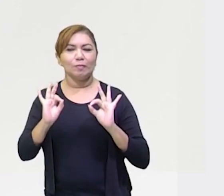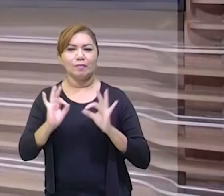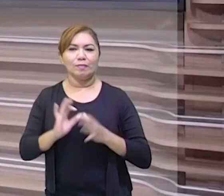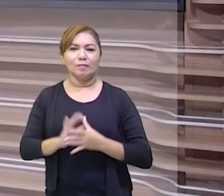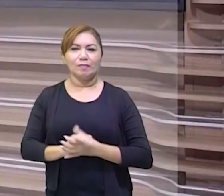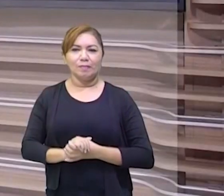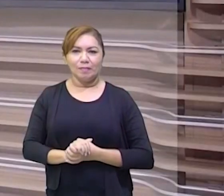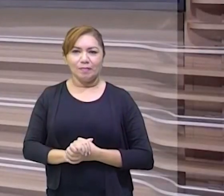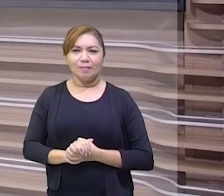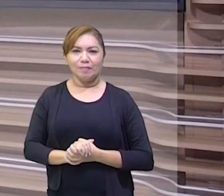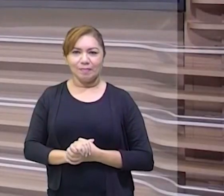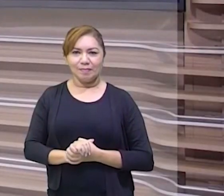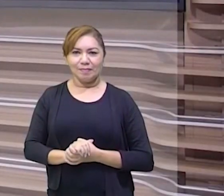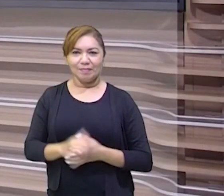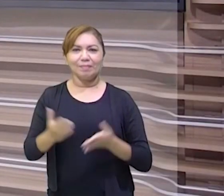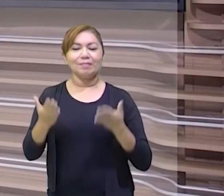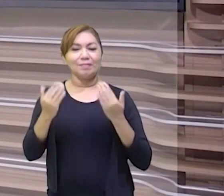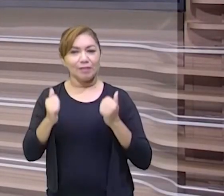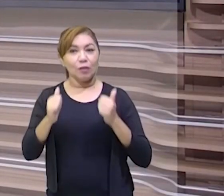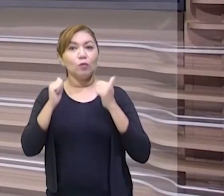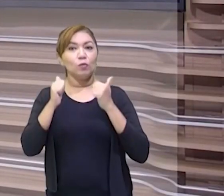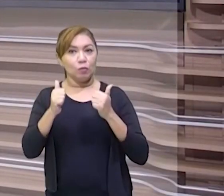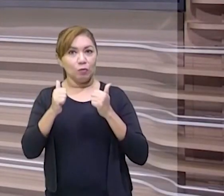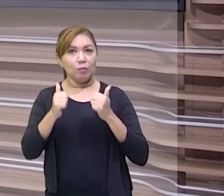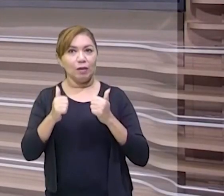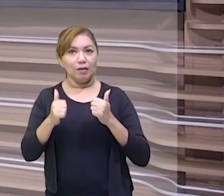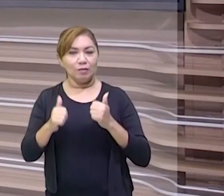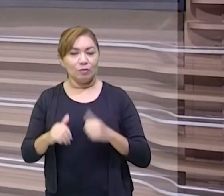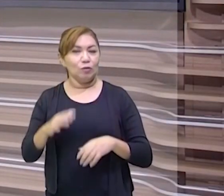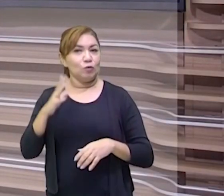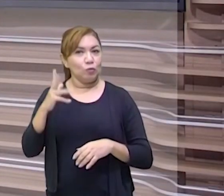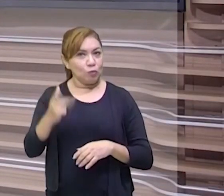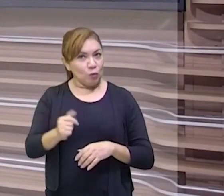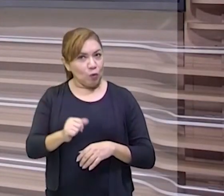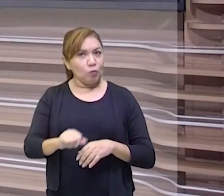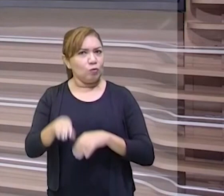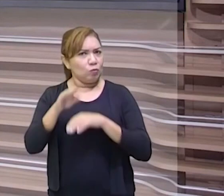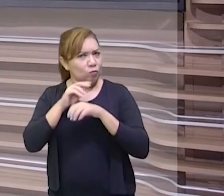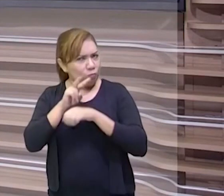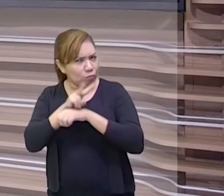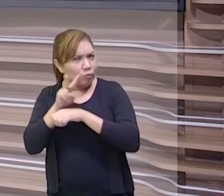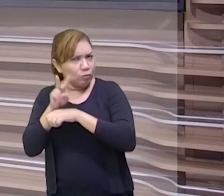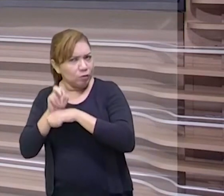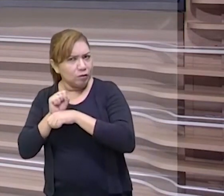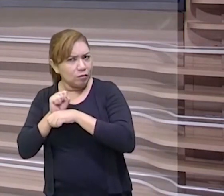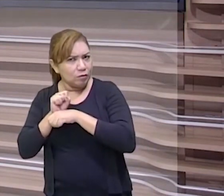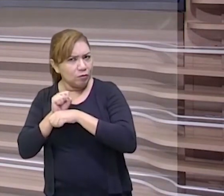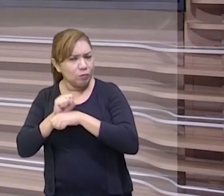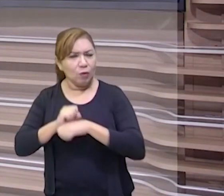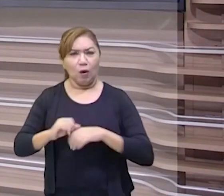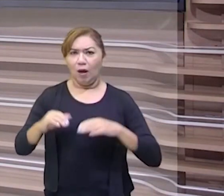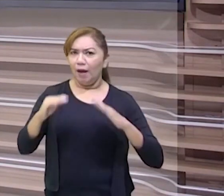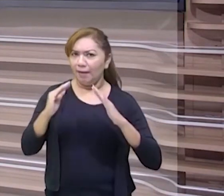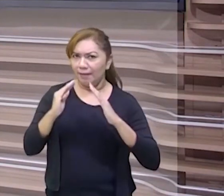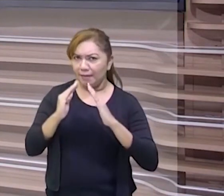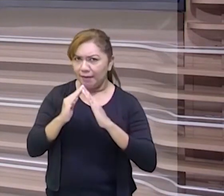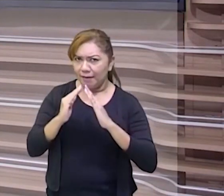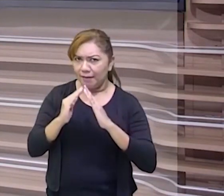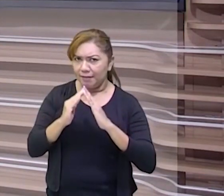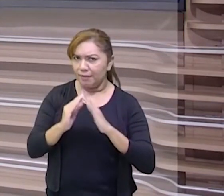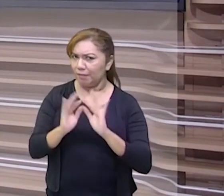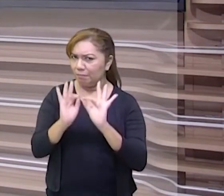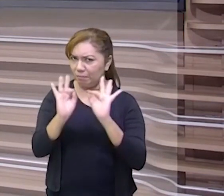show, show! Beleza? E aí, galerinha? Todo mundo bem? Todo mundo se cuidando? Como é que você está aí? O ambiente está tranquilo? Está